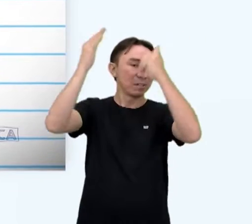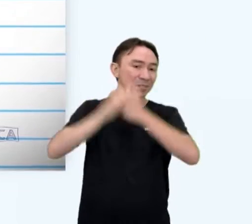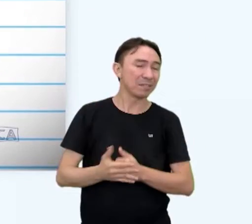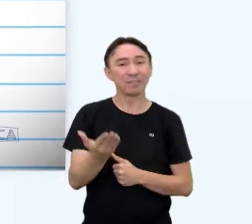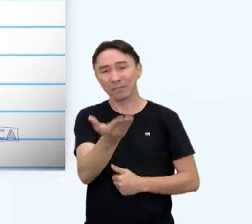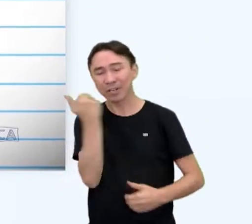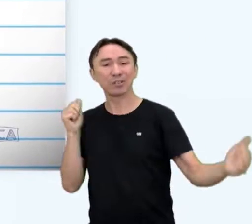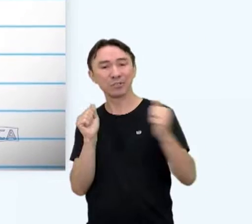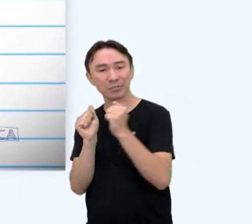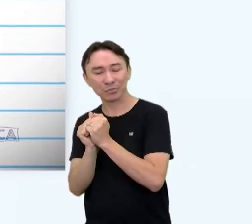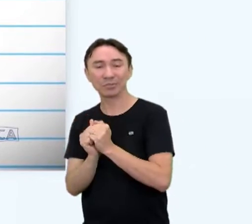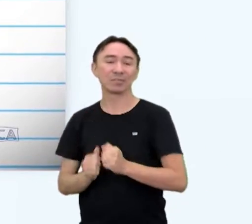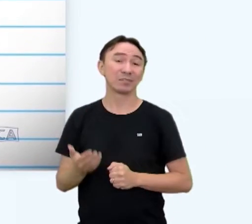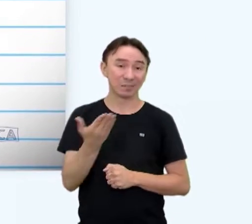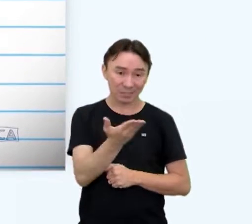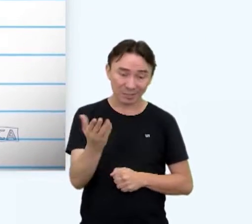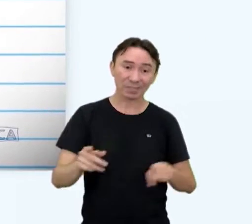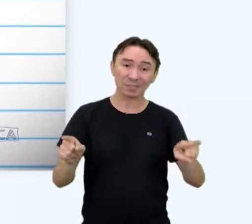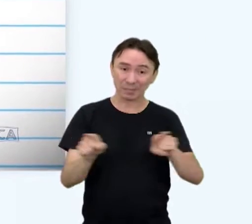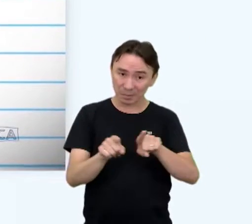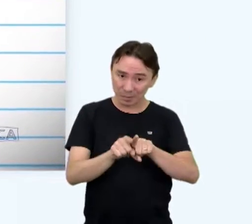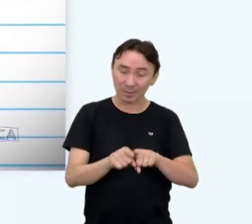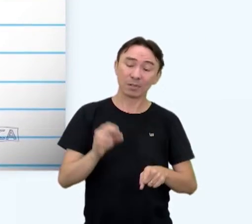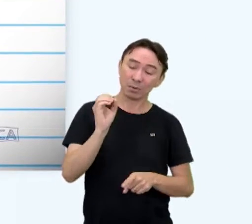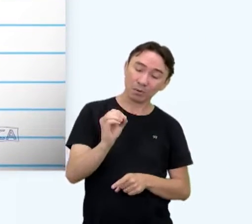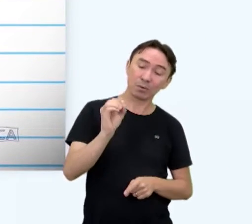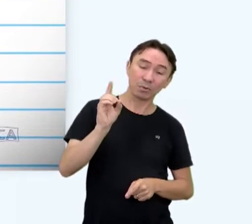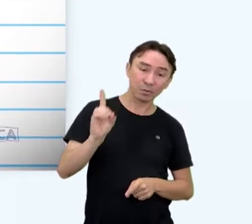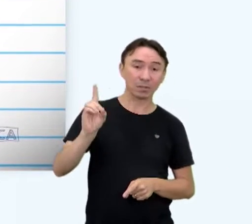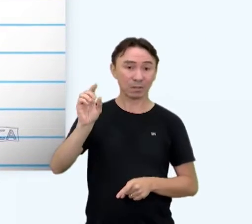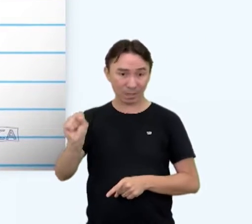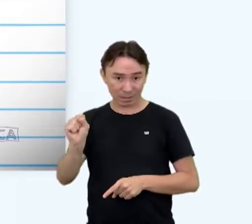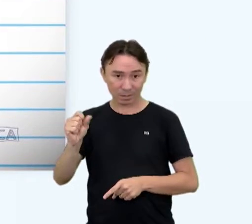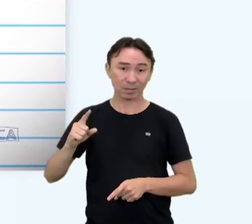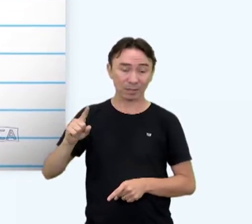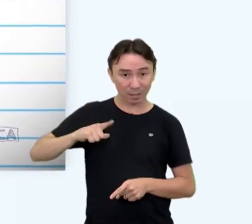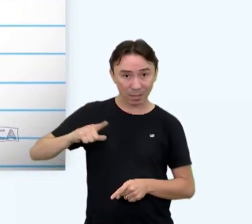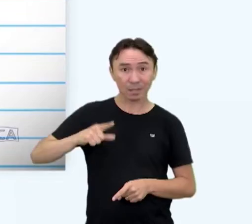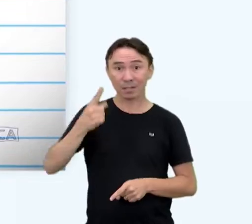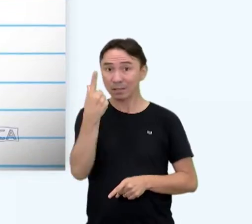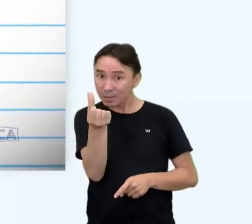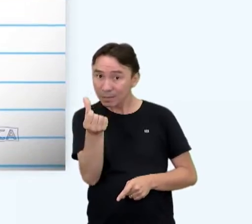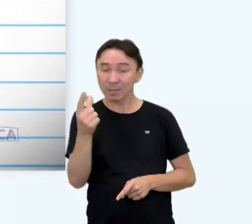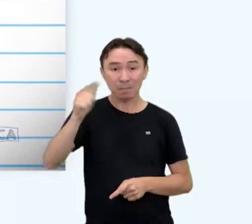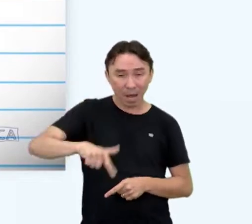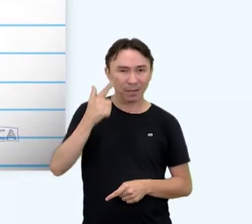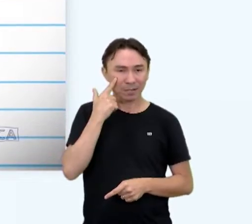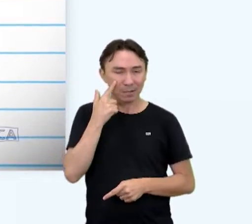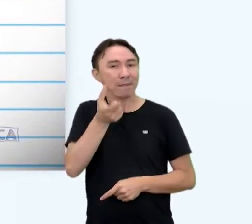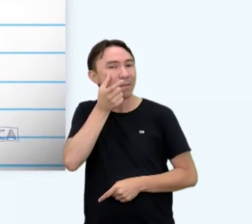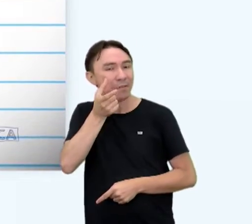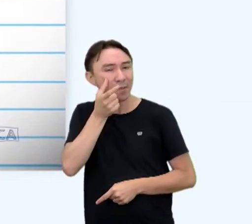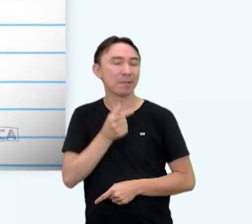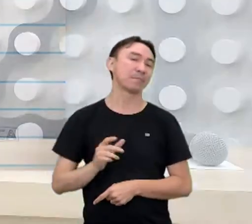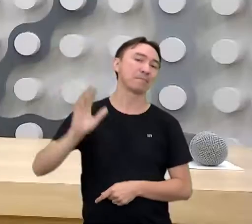alto você também. E não deixe de conferir os outros 16 objetivos aqui em nosso canal. Até a próxima.